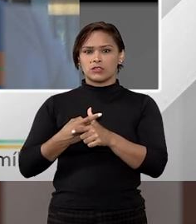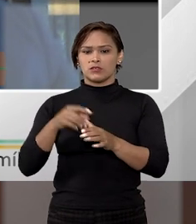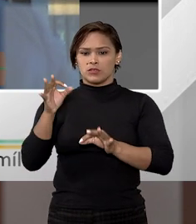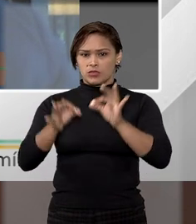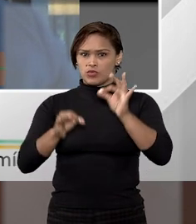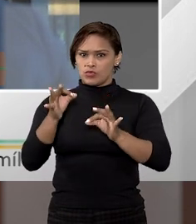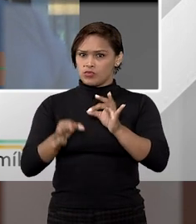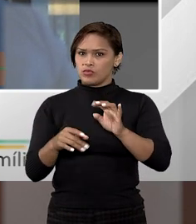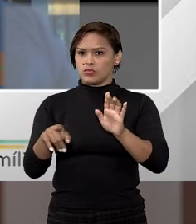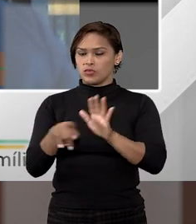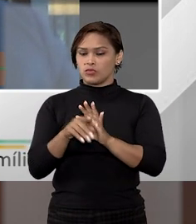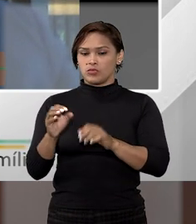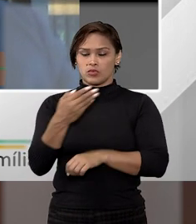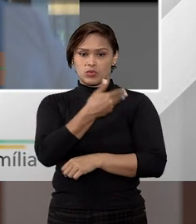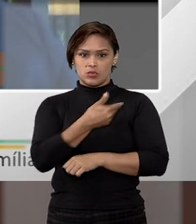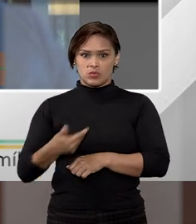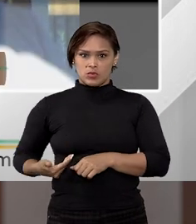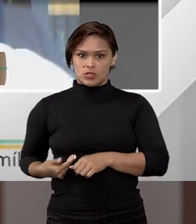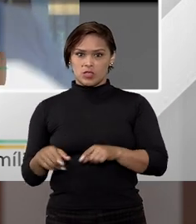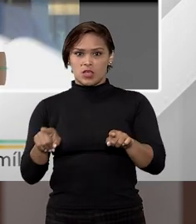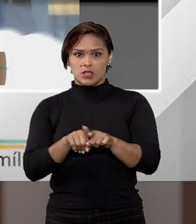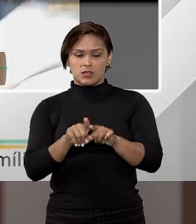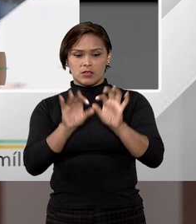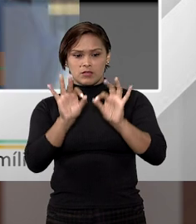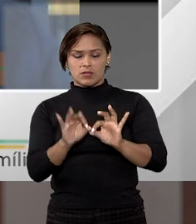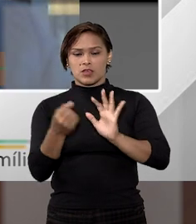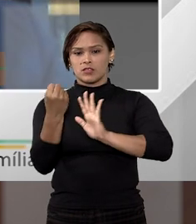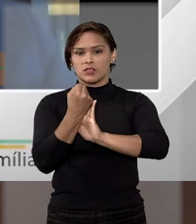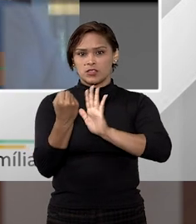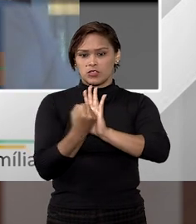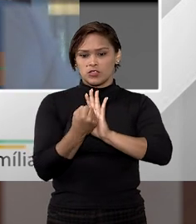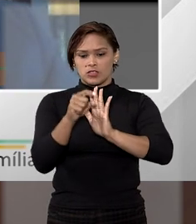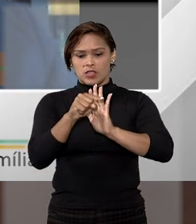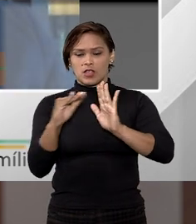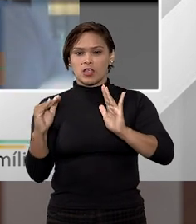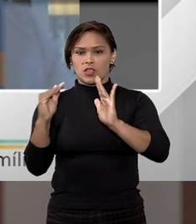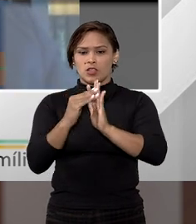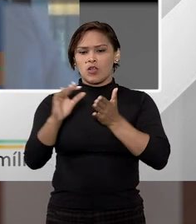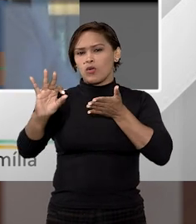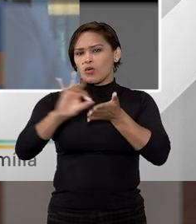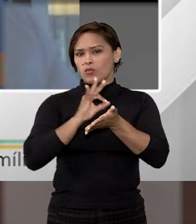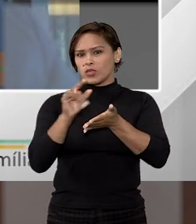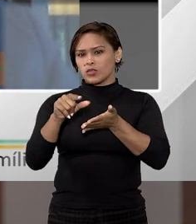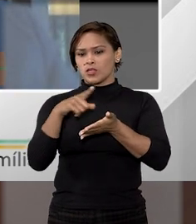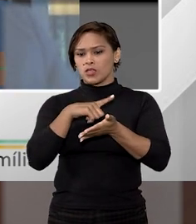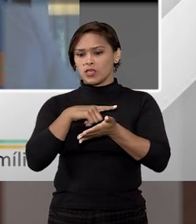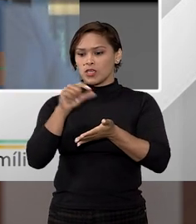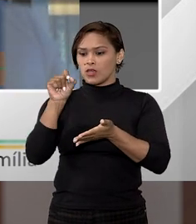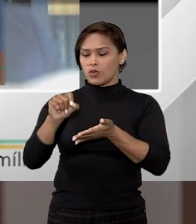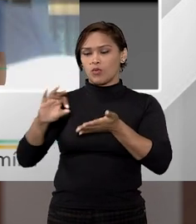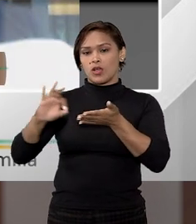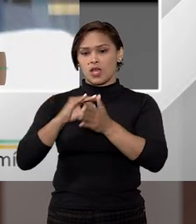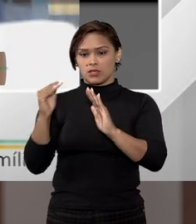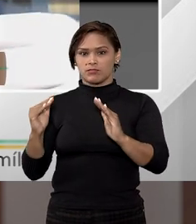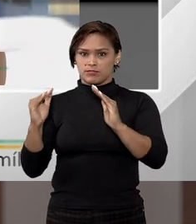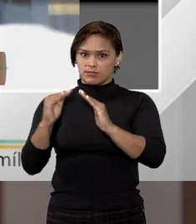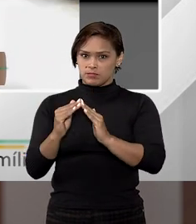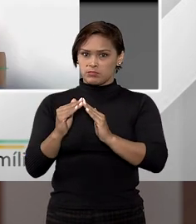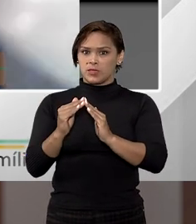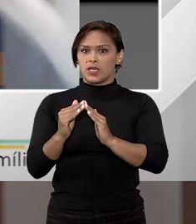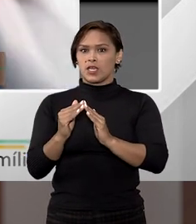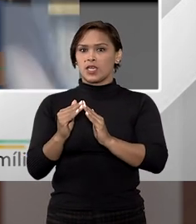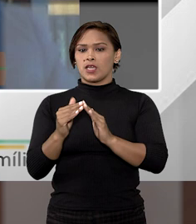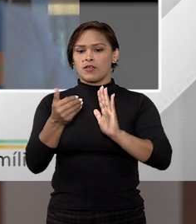juízo, o Estado juiz vai e registra naquele bem uma anotação de que, quando esse bem for